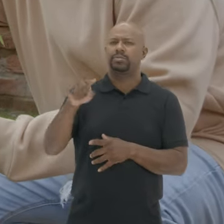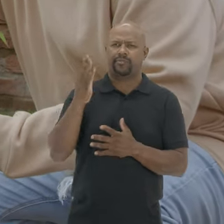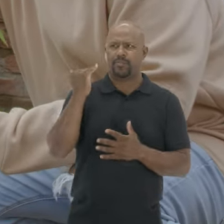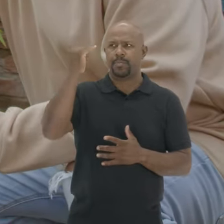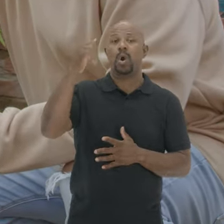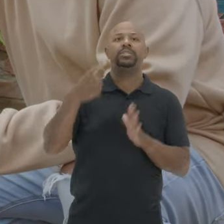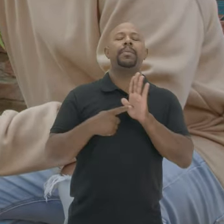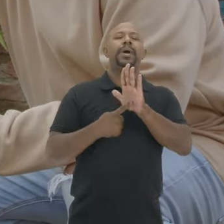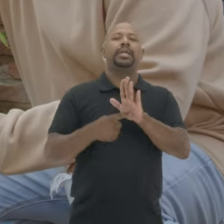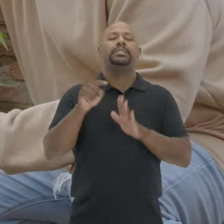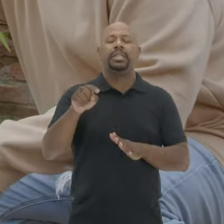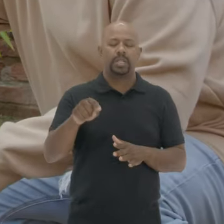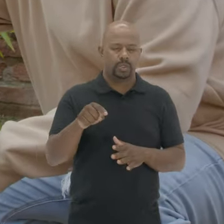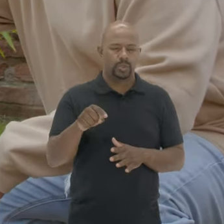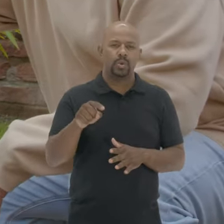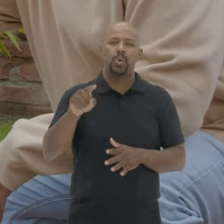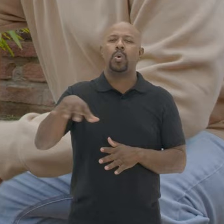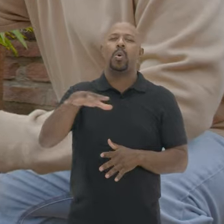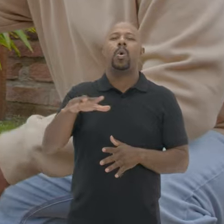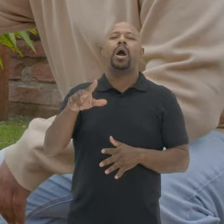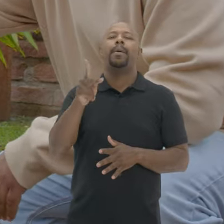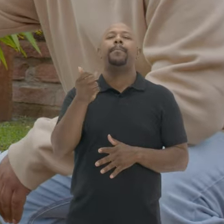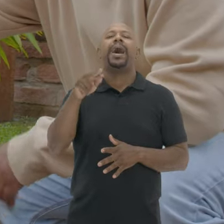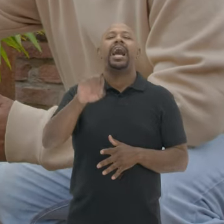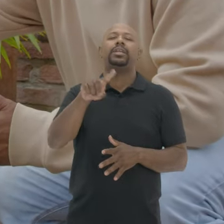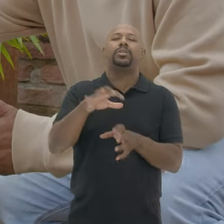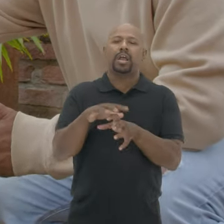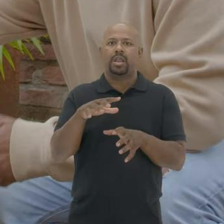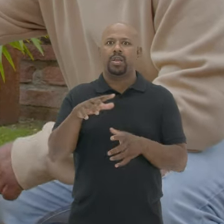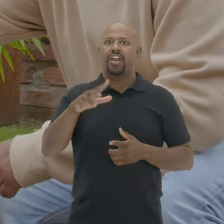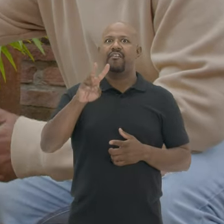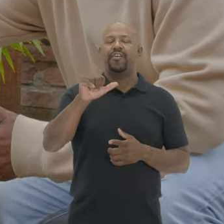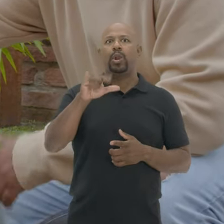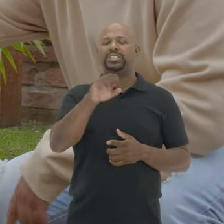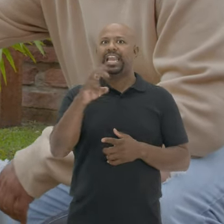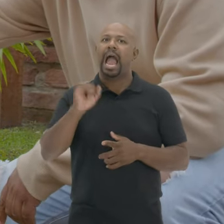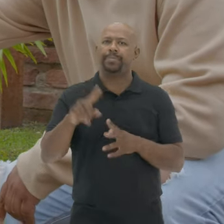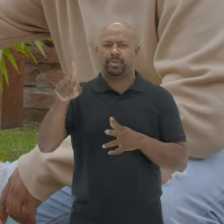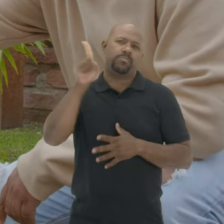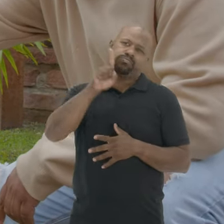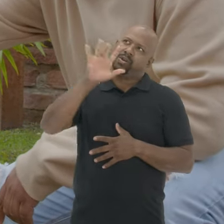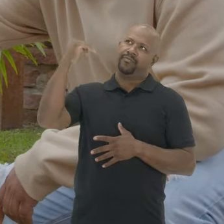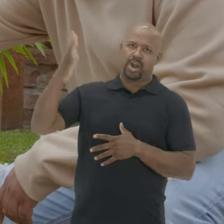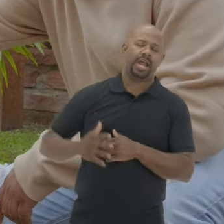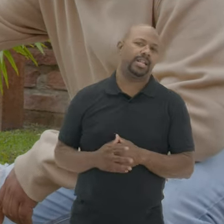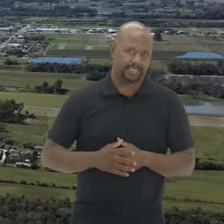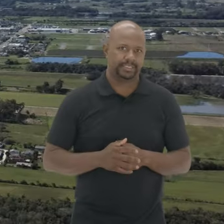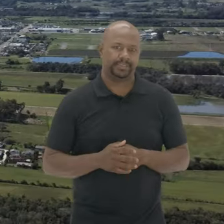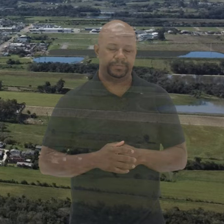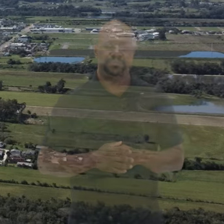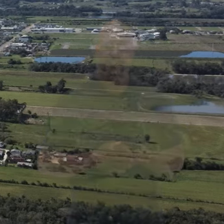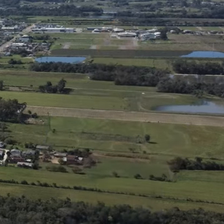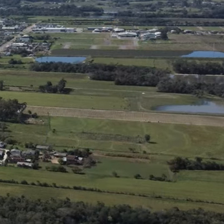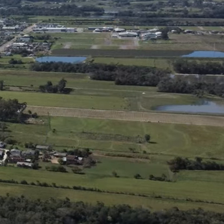famosos Na verdade Que aparecem lá No parque dos dinossauros O T-Rex E o Velociraptor Ele coloca o braço Dentro da boca